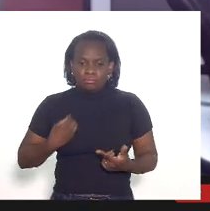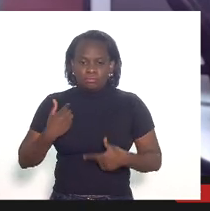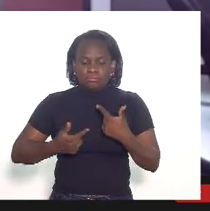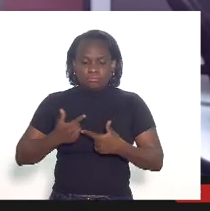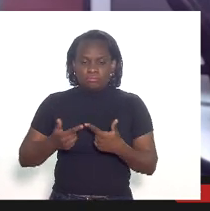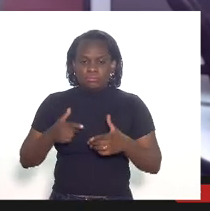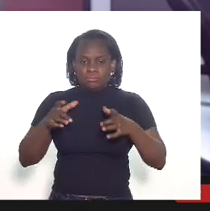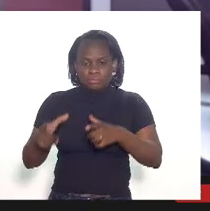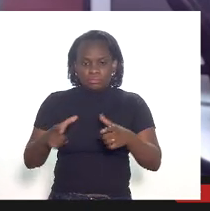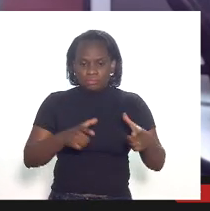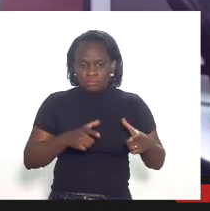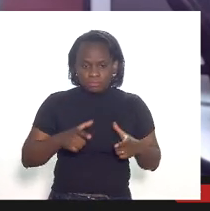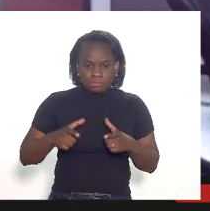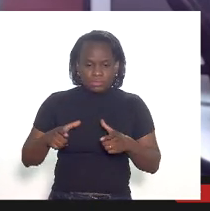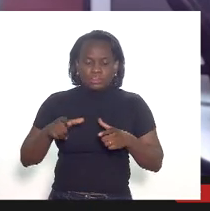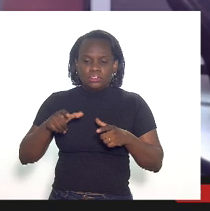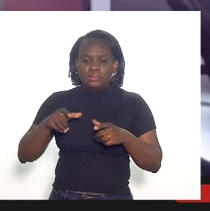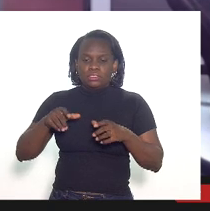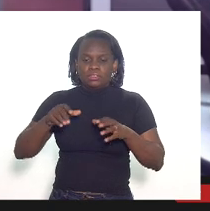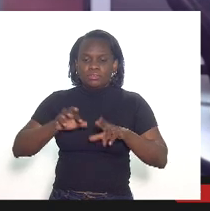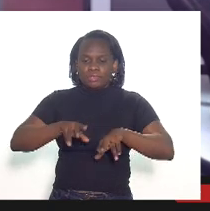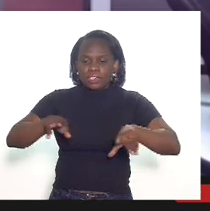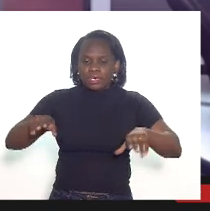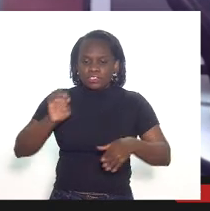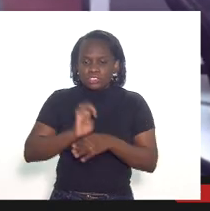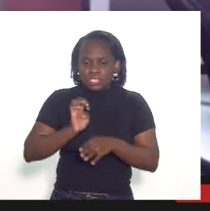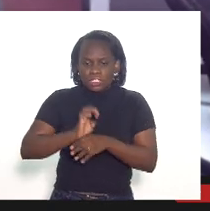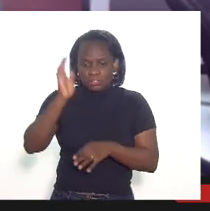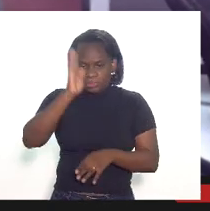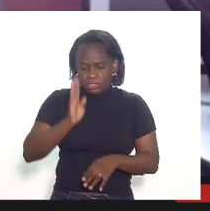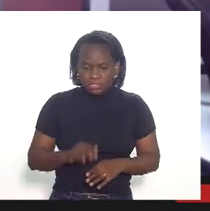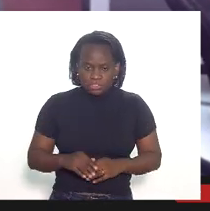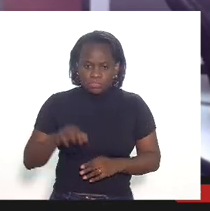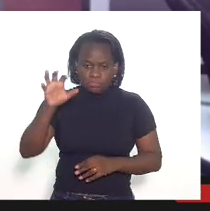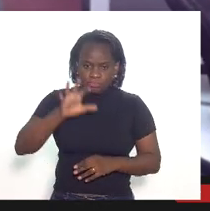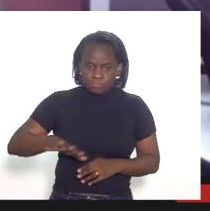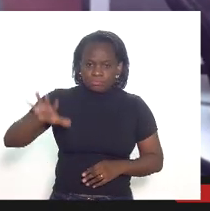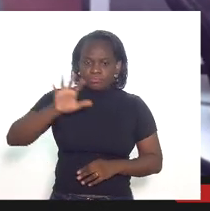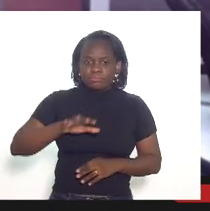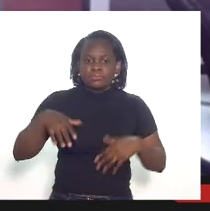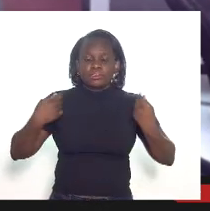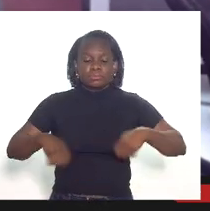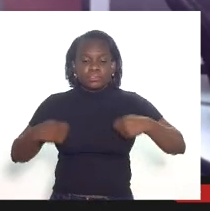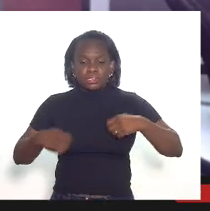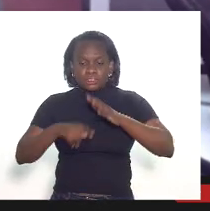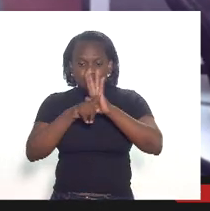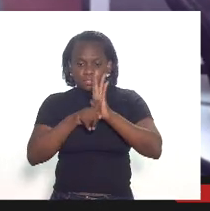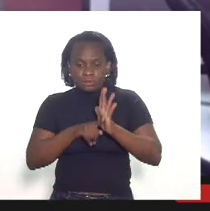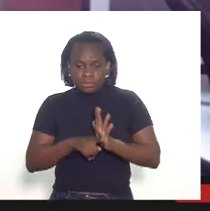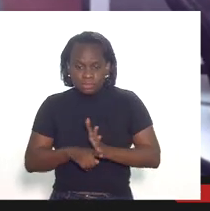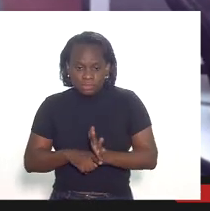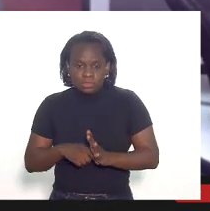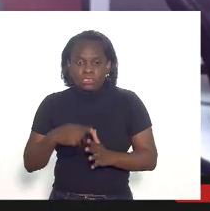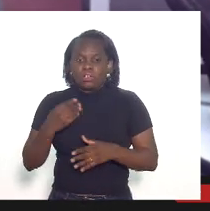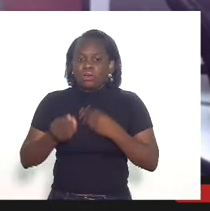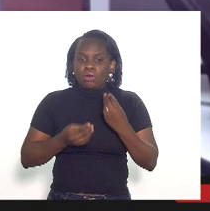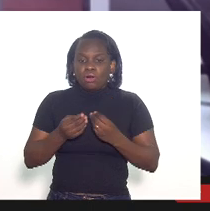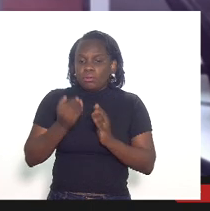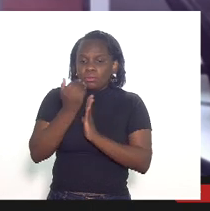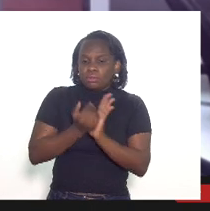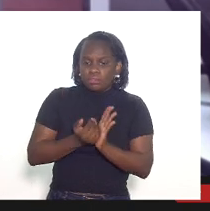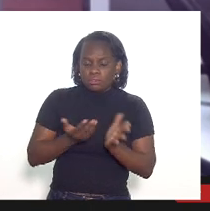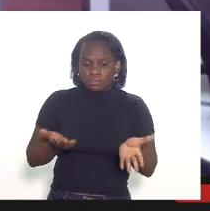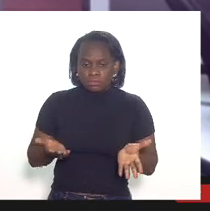em blocos campos localizados em vários estados da federação então é preciso auditar como se deu a dedução